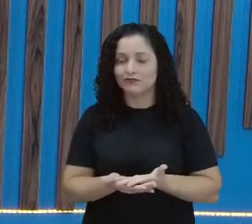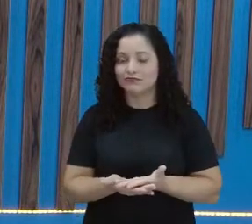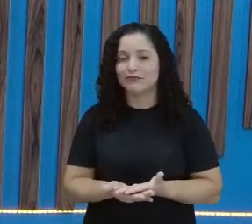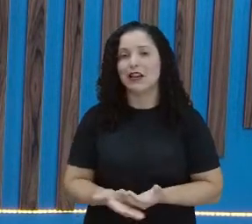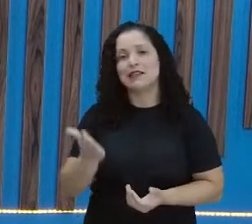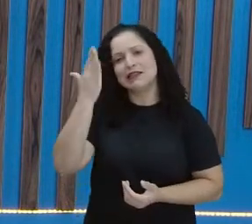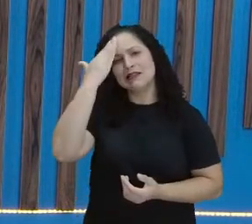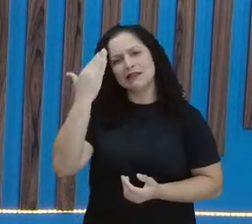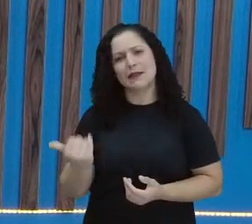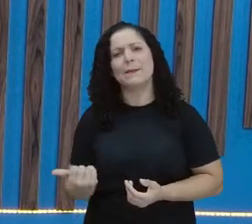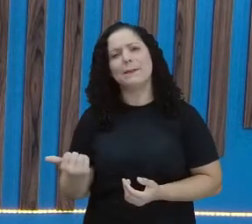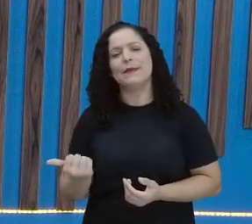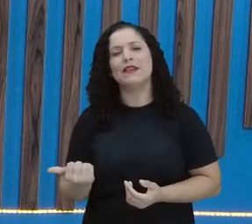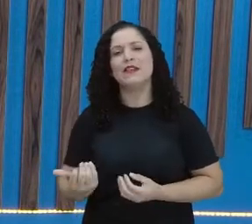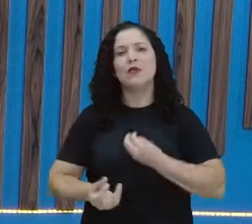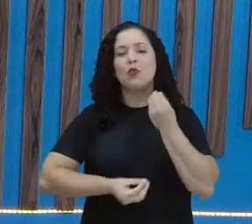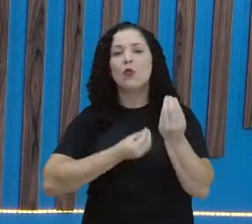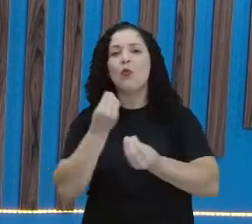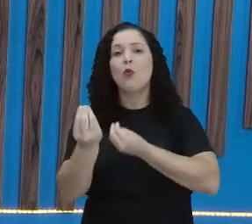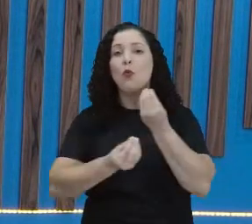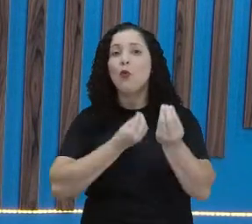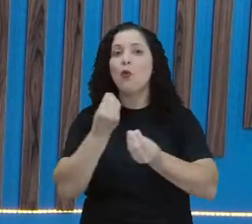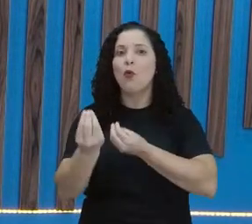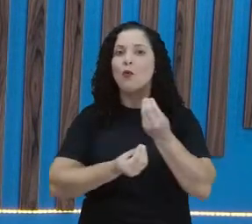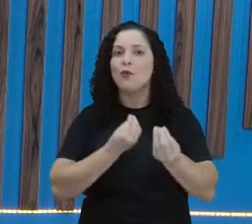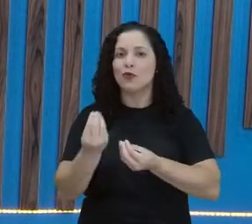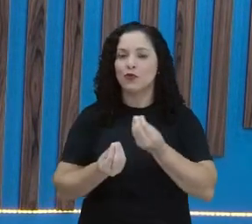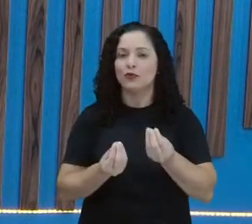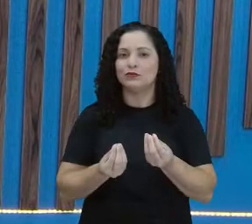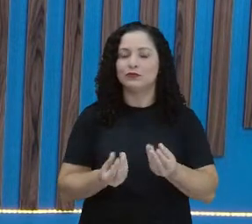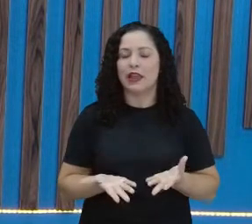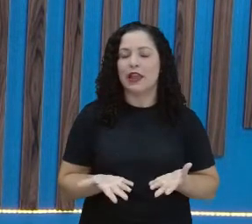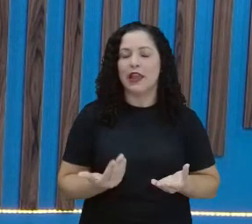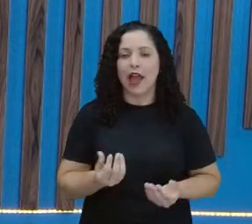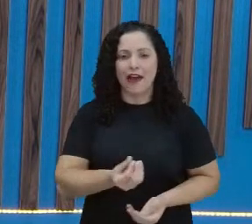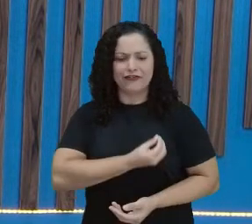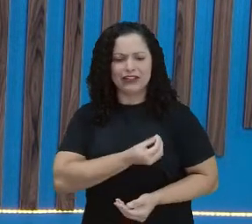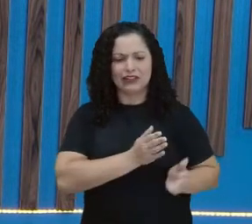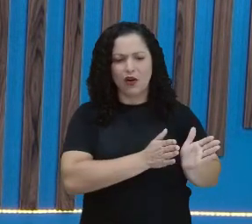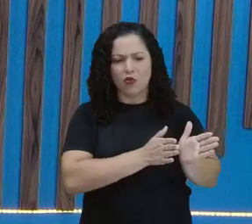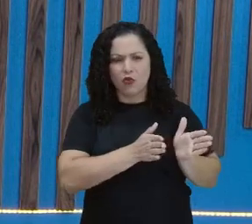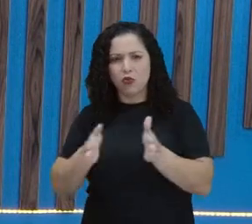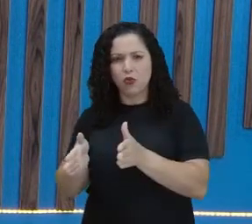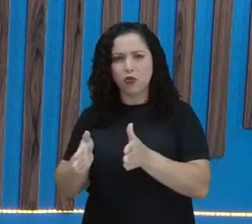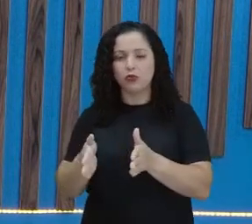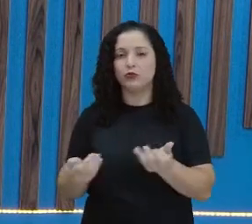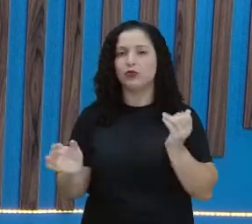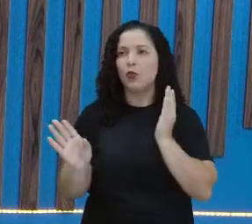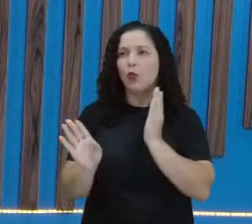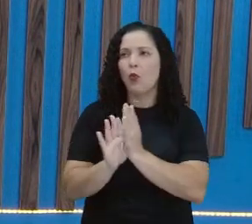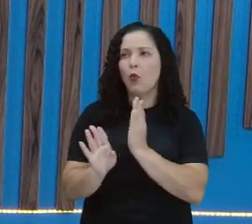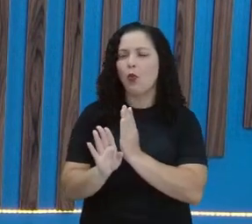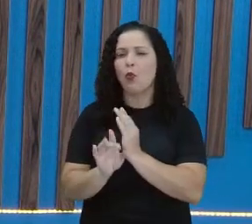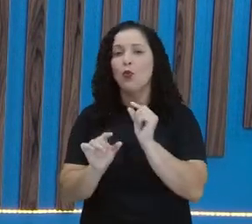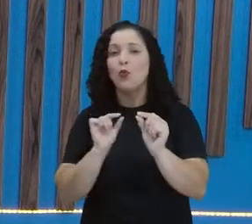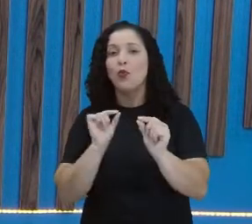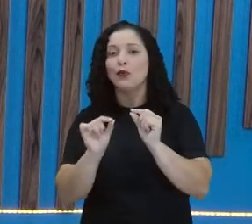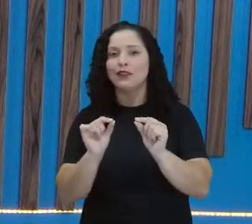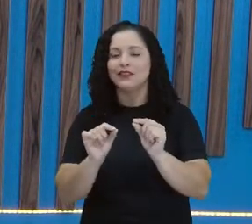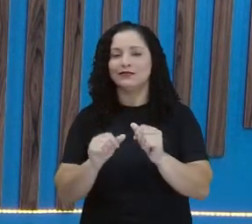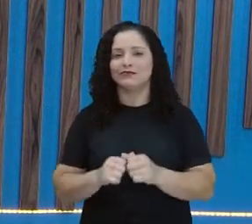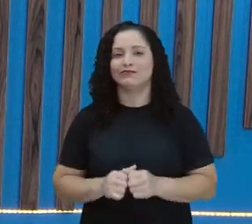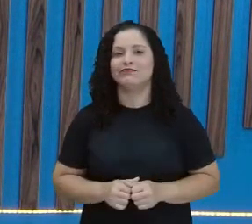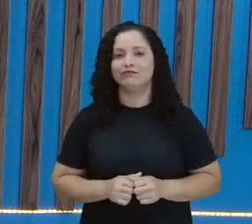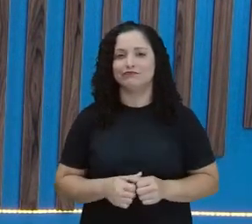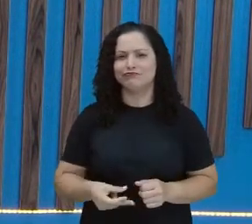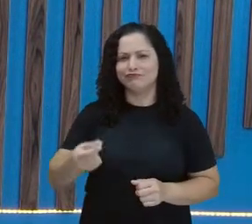saber e descobrir qual é a fase da sua vida que você se encontra. É aquela lá. Vou dar uma dica.